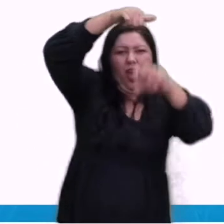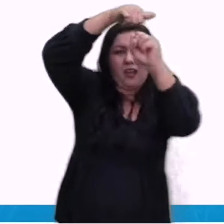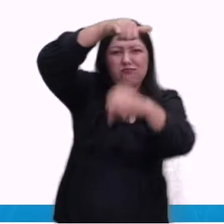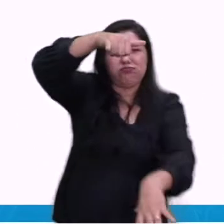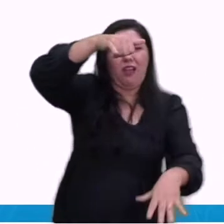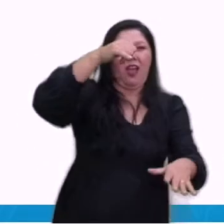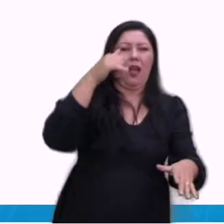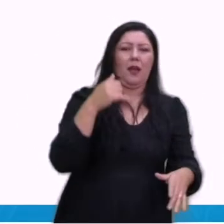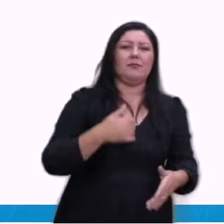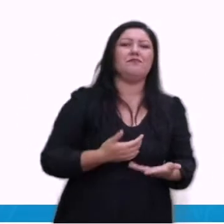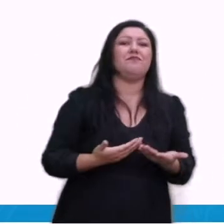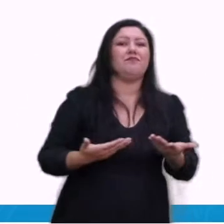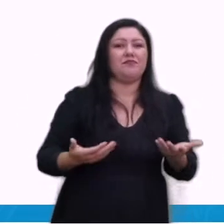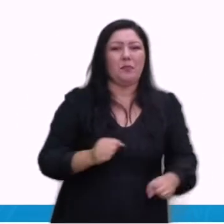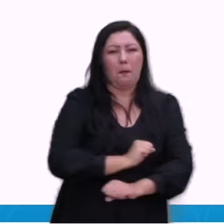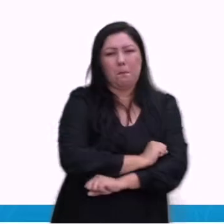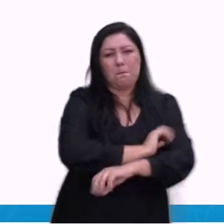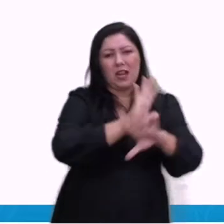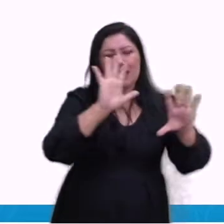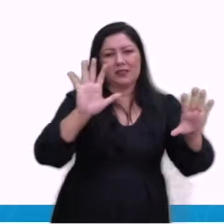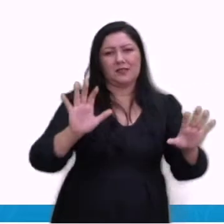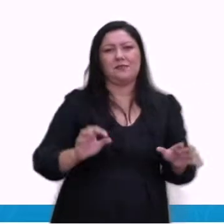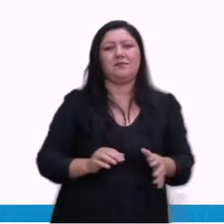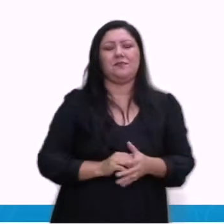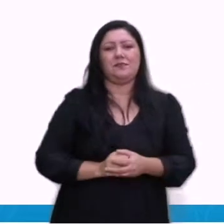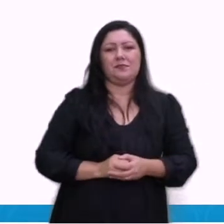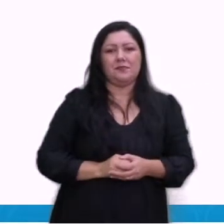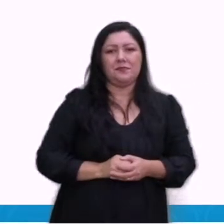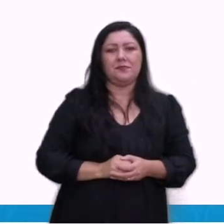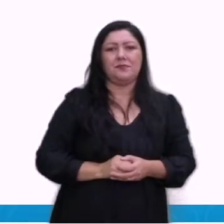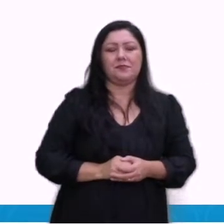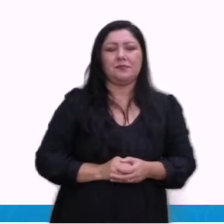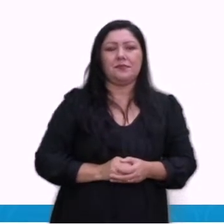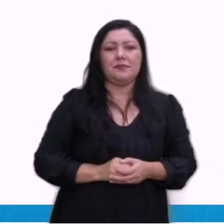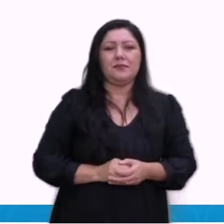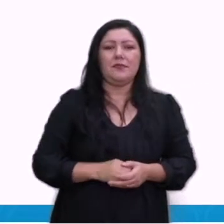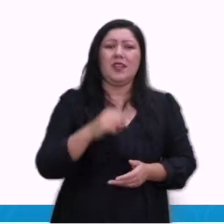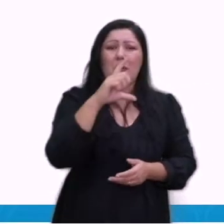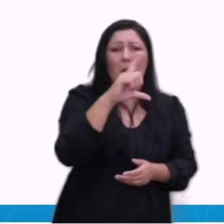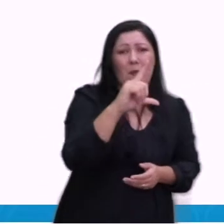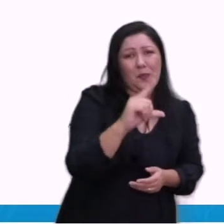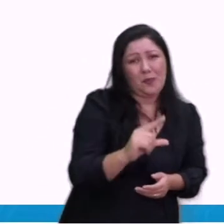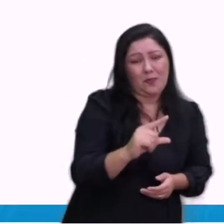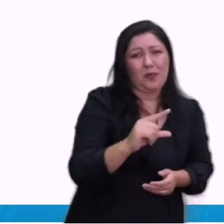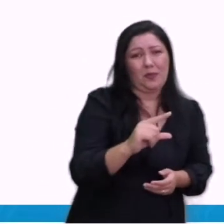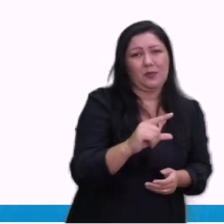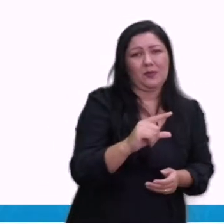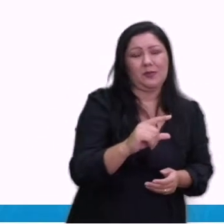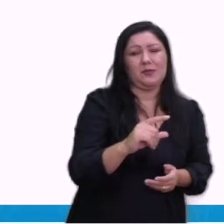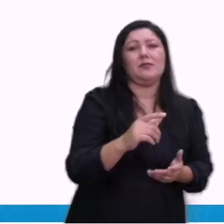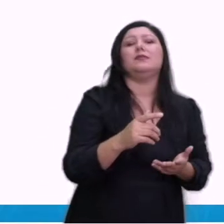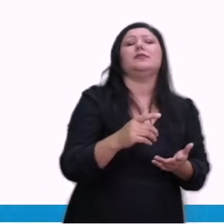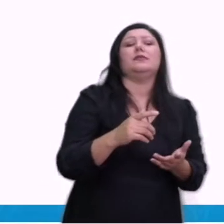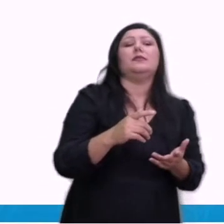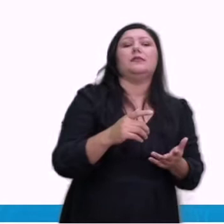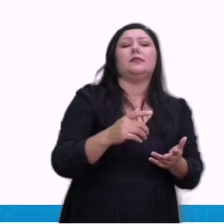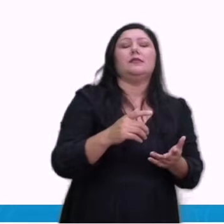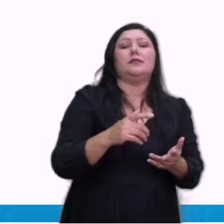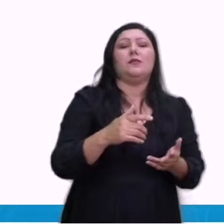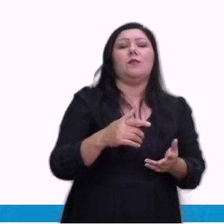ou seja, a Força Aérea Alemã. Embora tivesse menor número, a Força Aérea Britânica